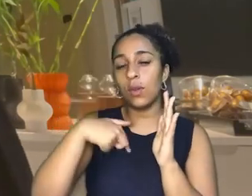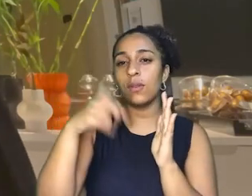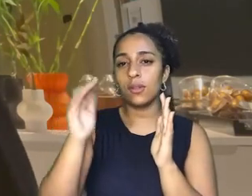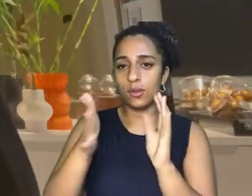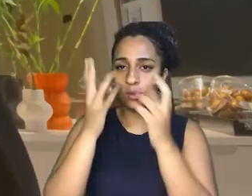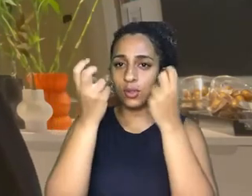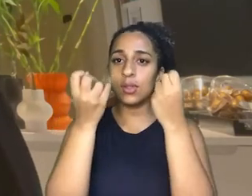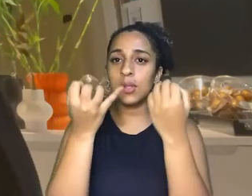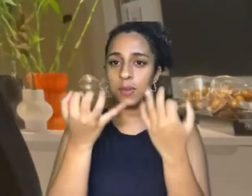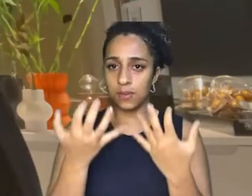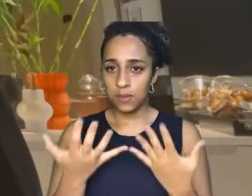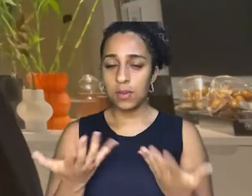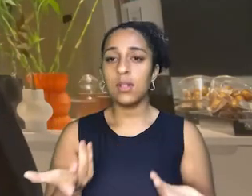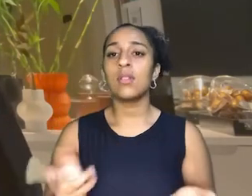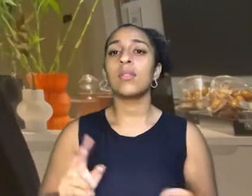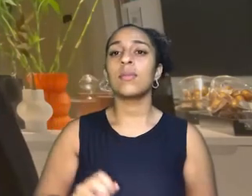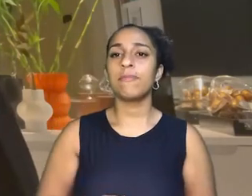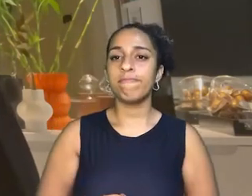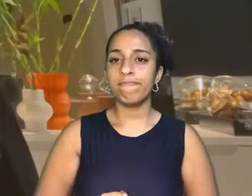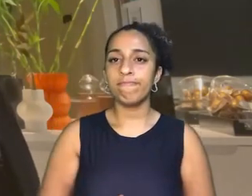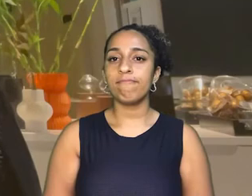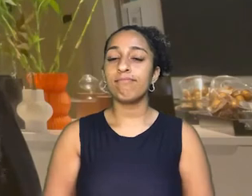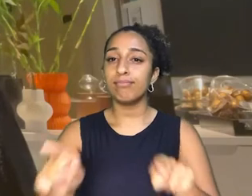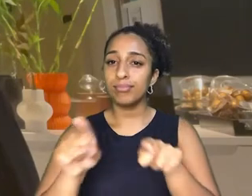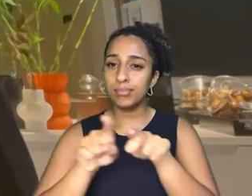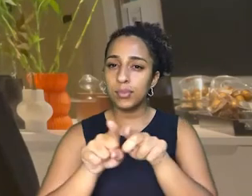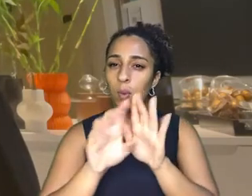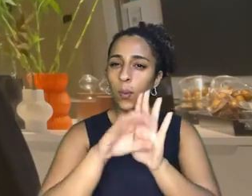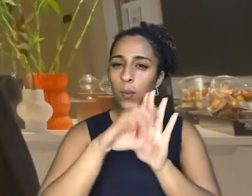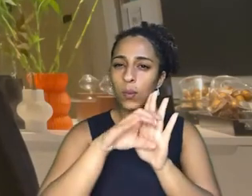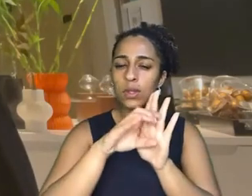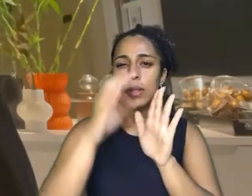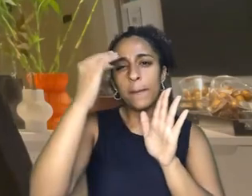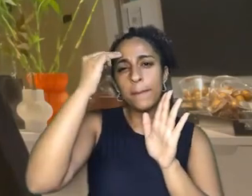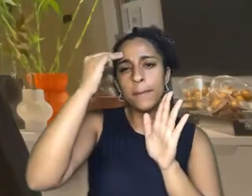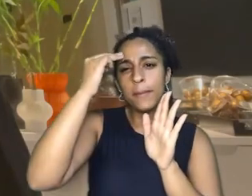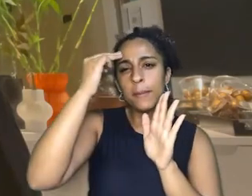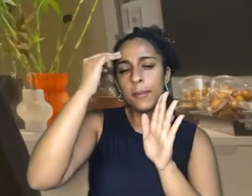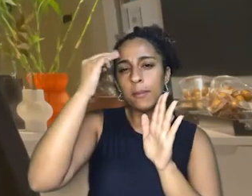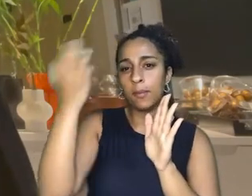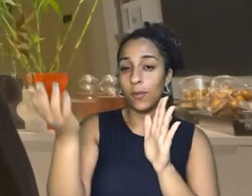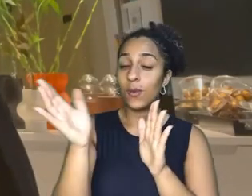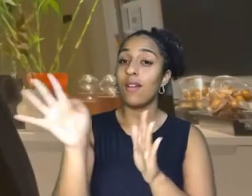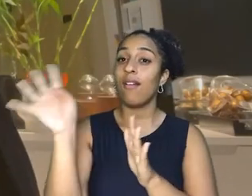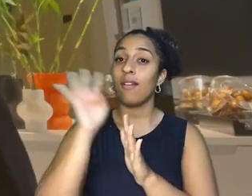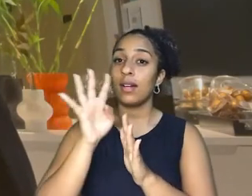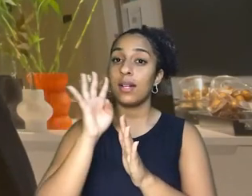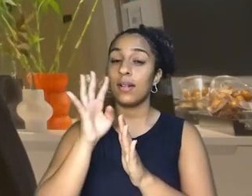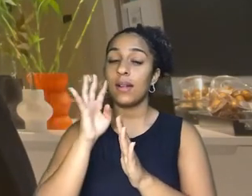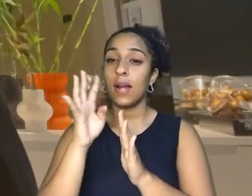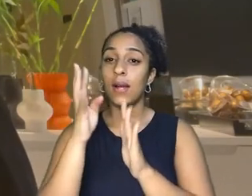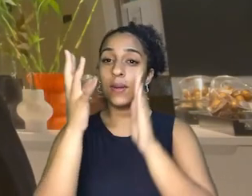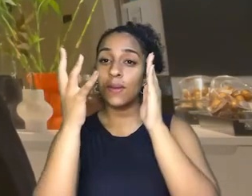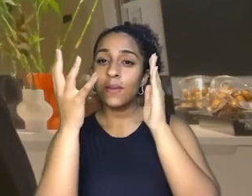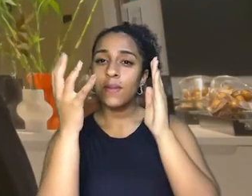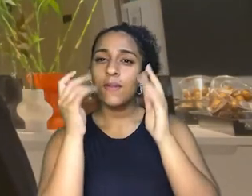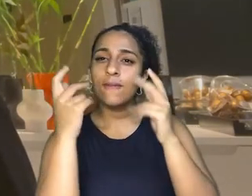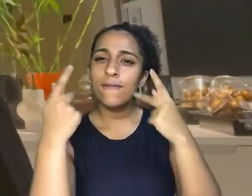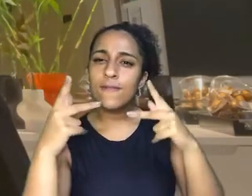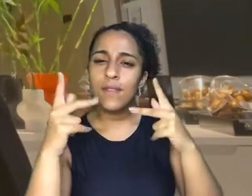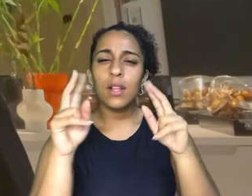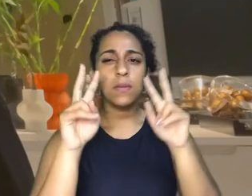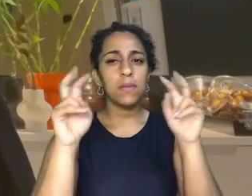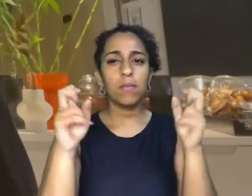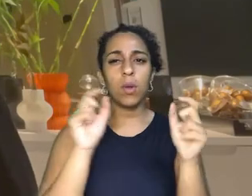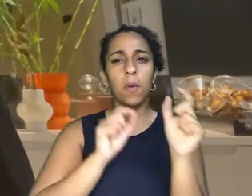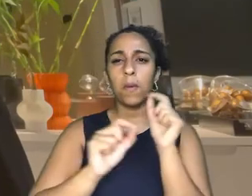vocês agora há pouco, e a gente pode trabalhar a independência no sentido da memória. Aí, é bacana falar sobre o que é